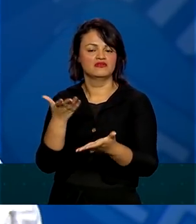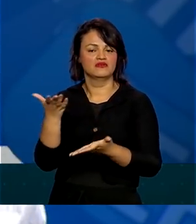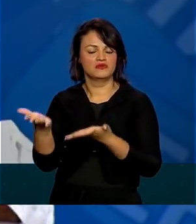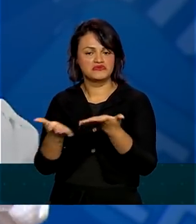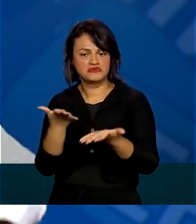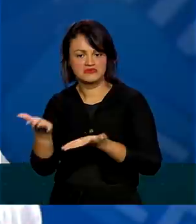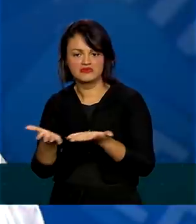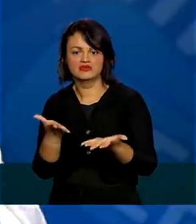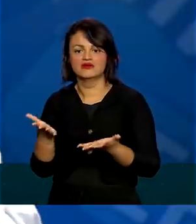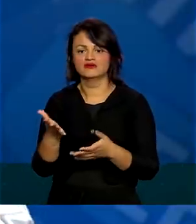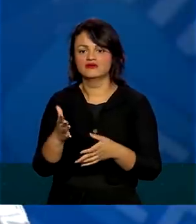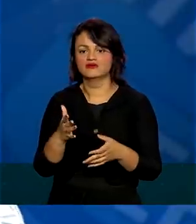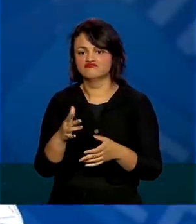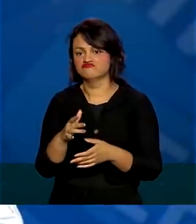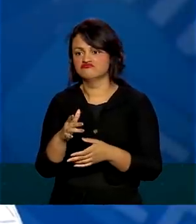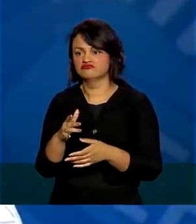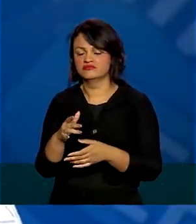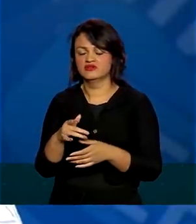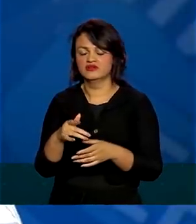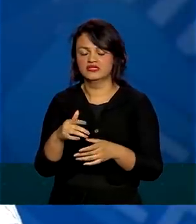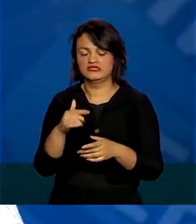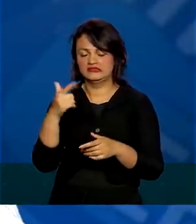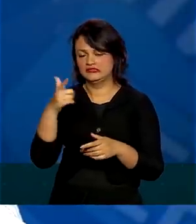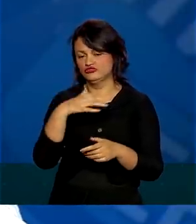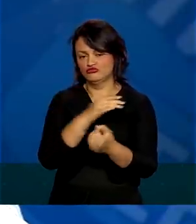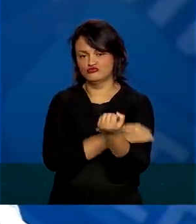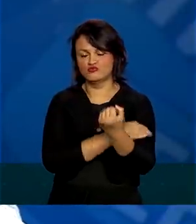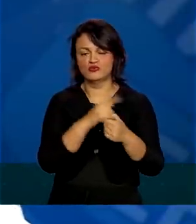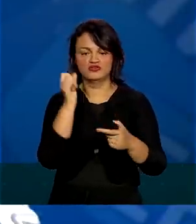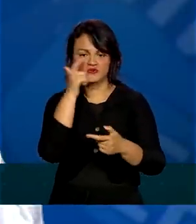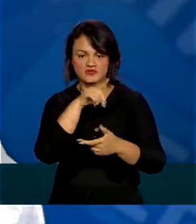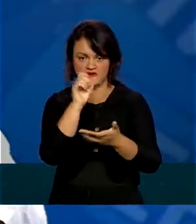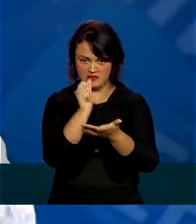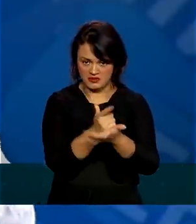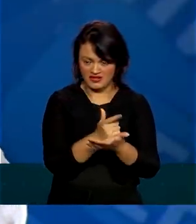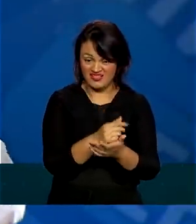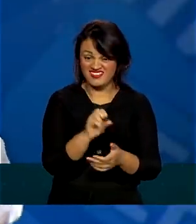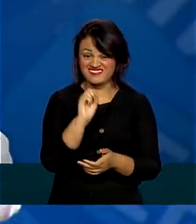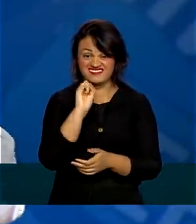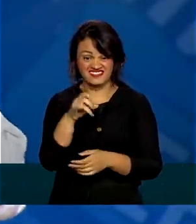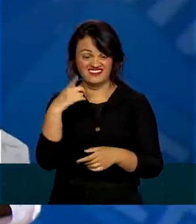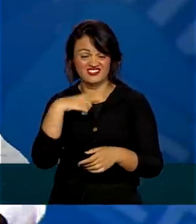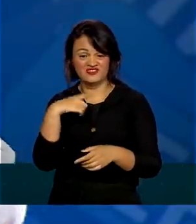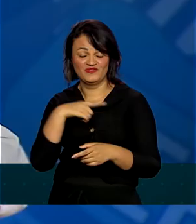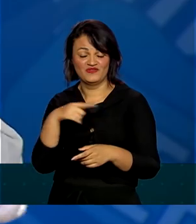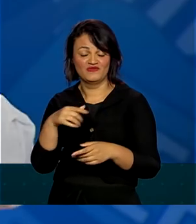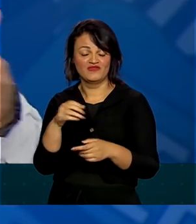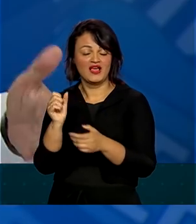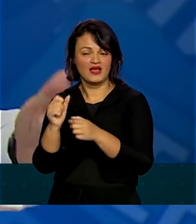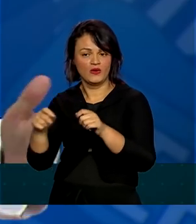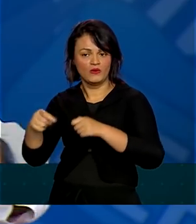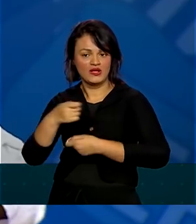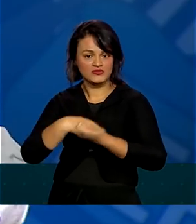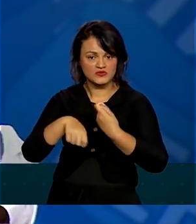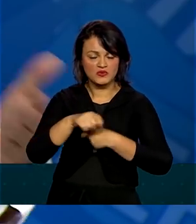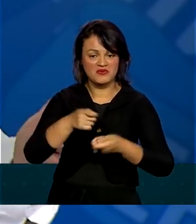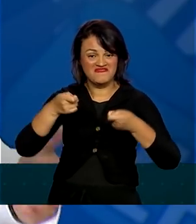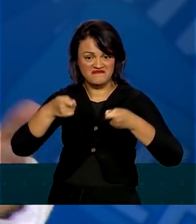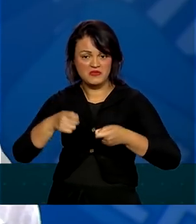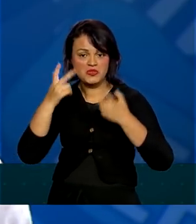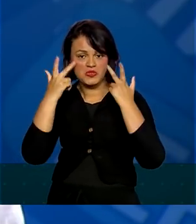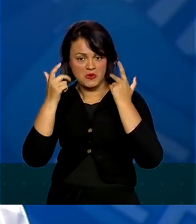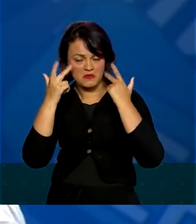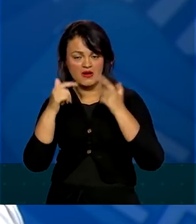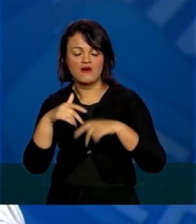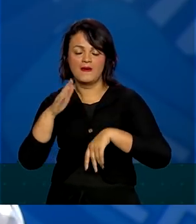nosso poder de aquisição. Se tivermos um mercado mais firme, normal,